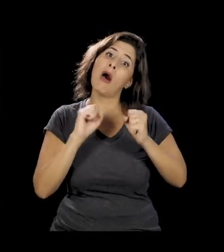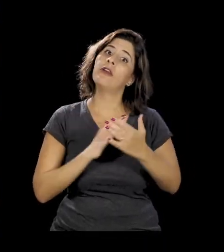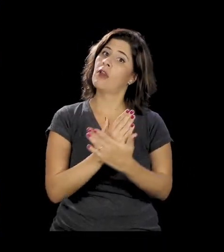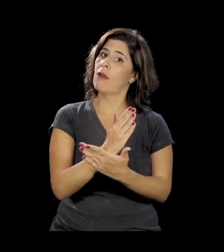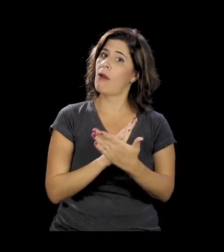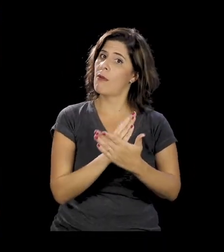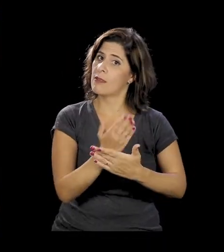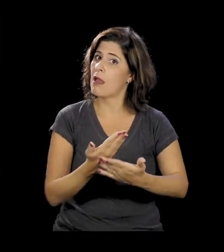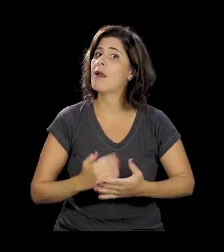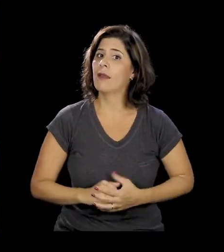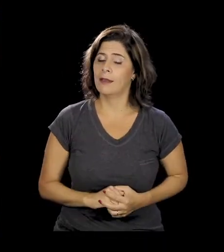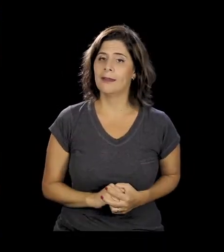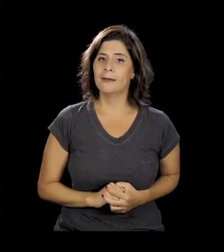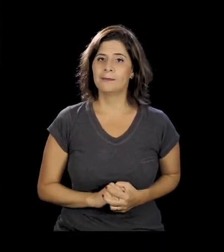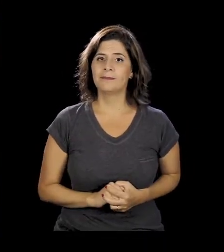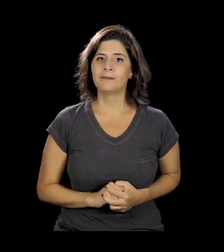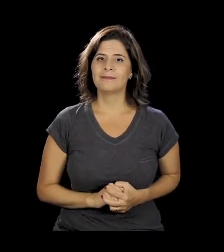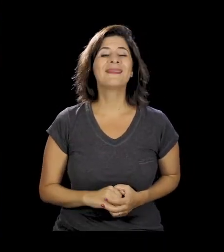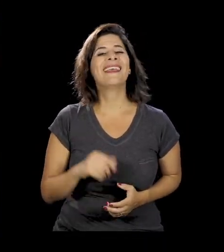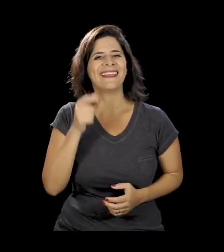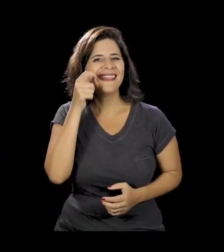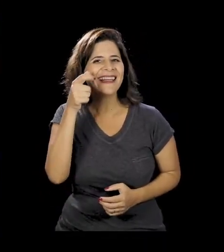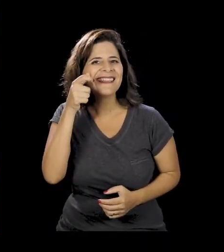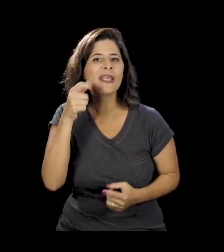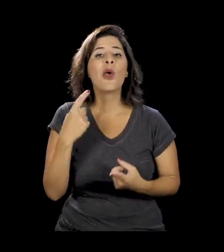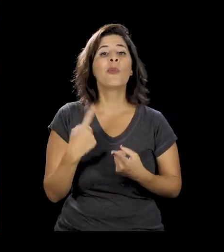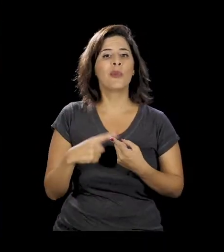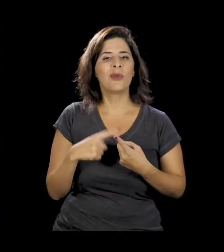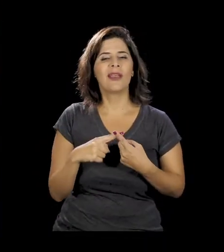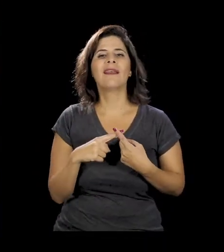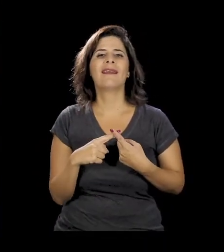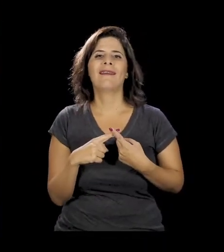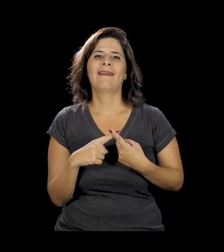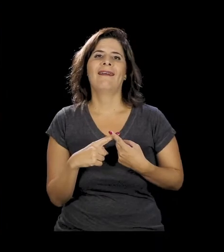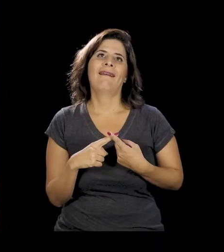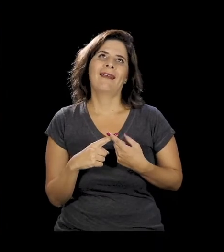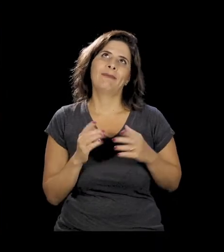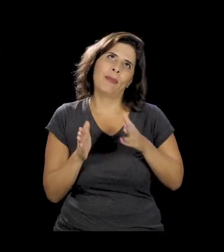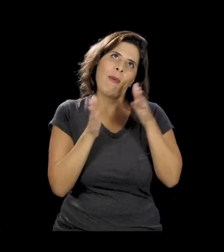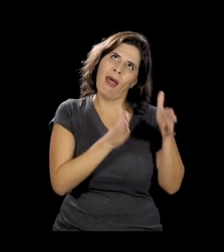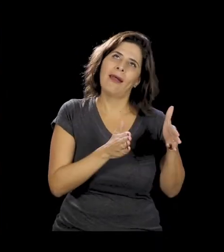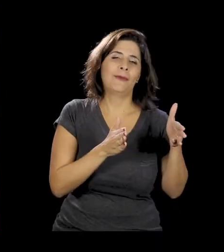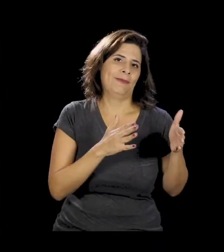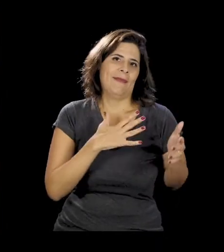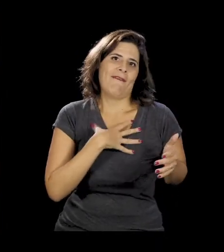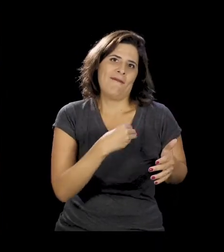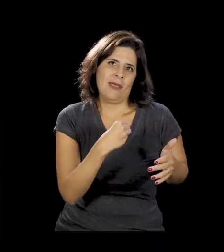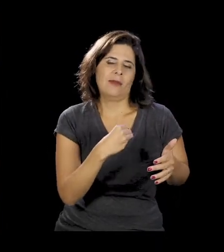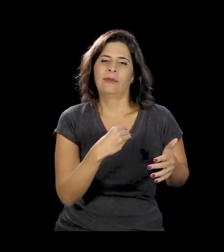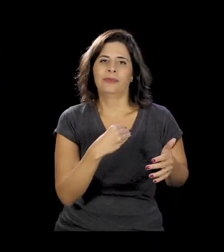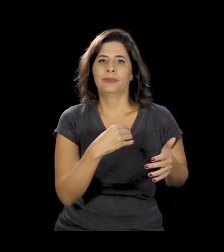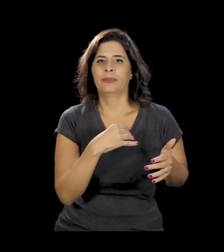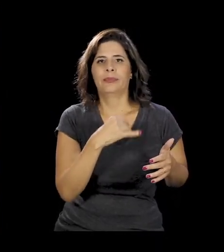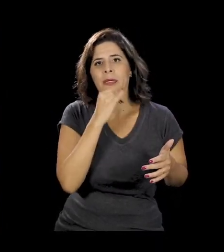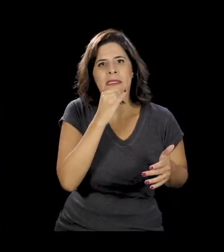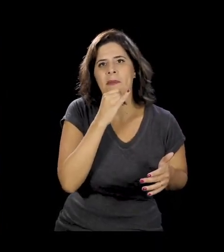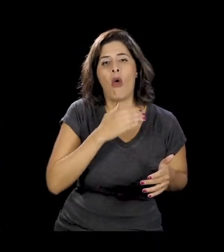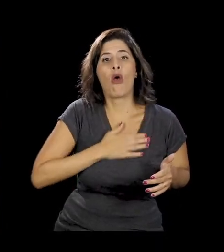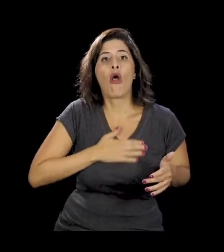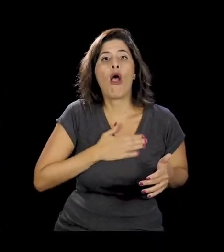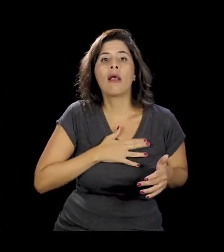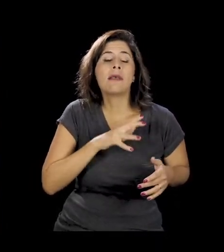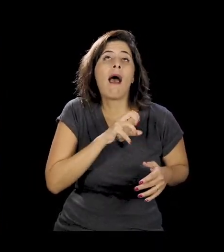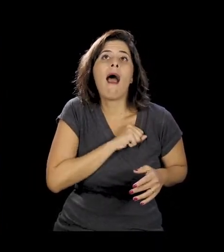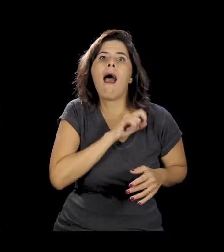também pode ser um incômodo. E é interessante a gente falar sobre isso, porque, ao mesmo tempo, por exemplo, o meu filho, ele